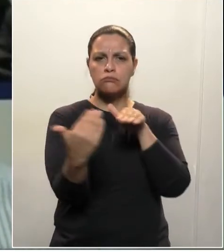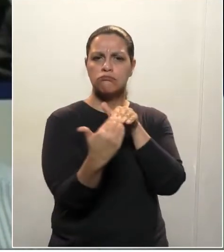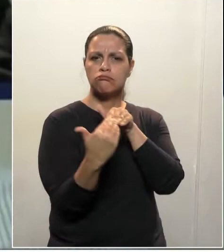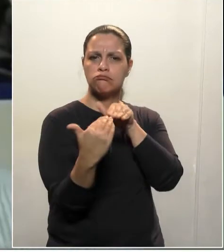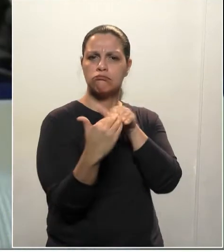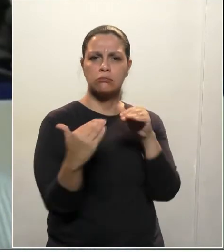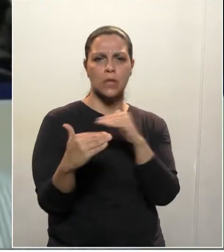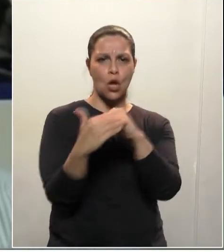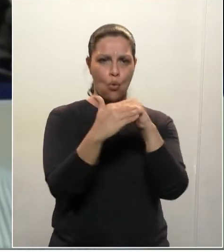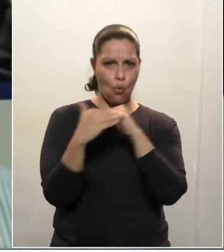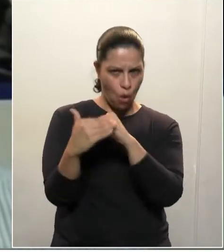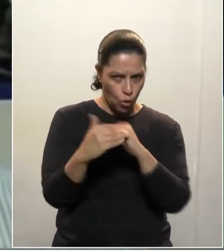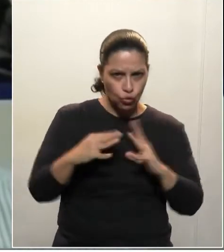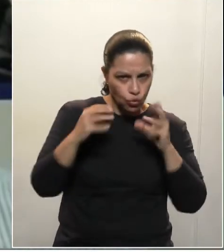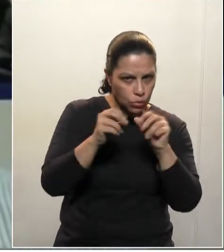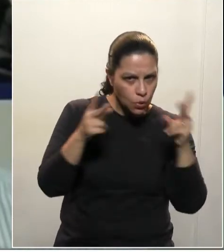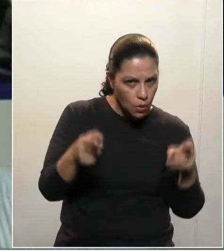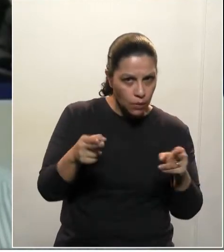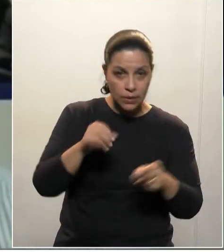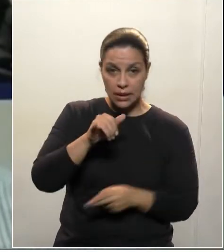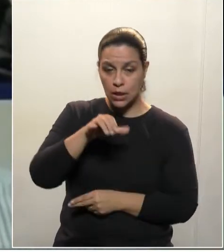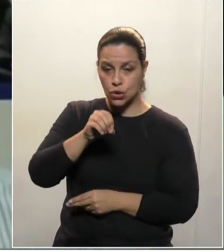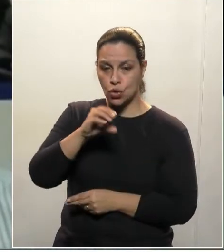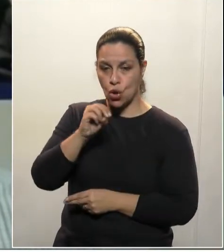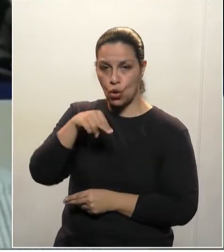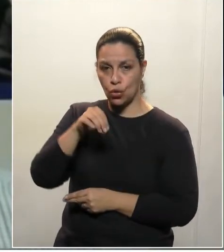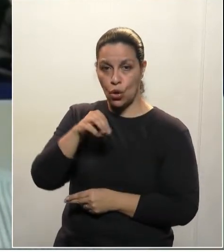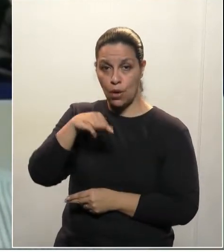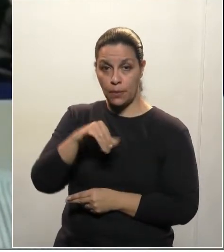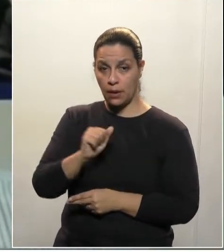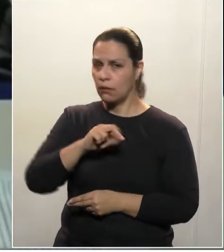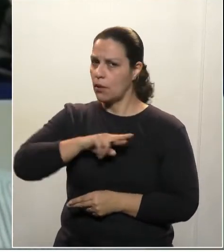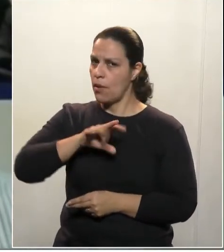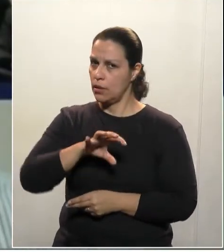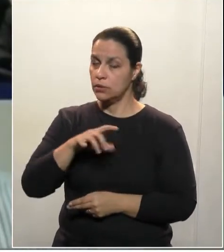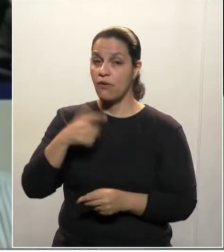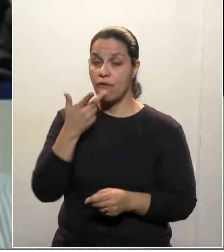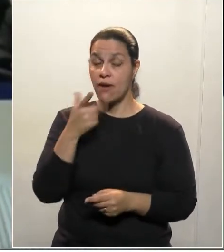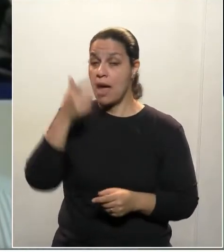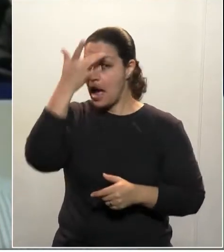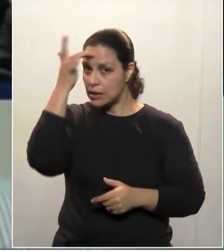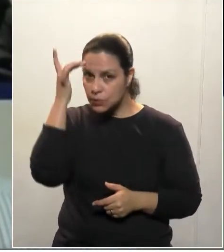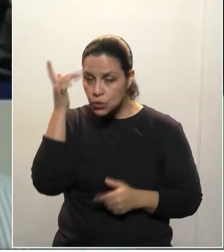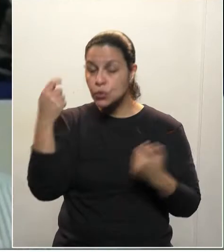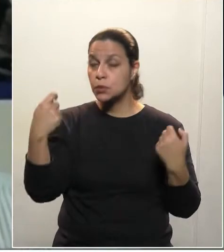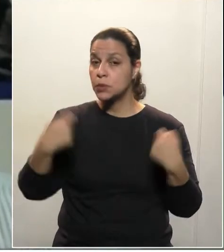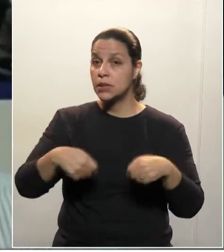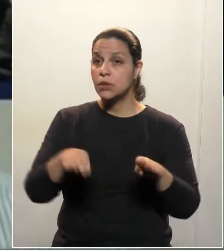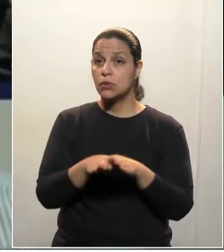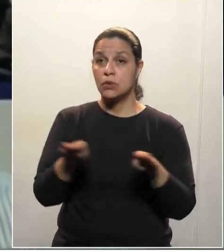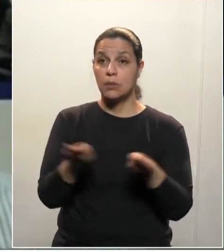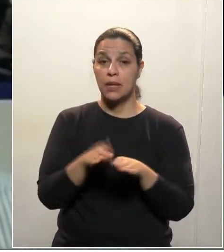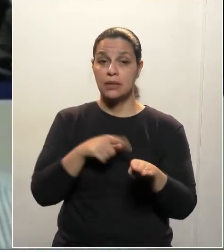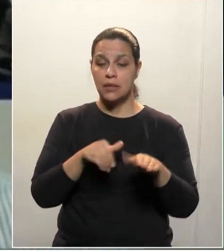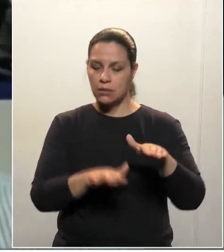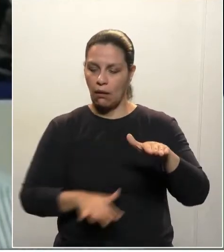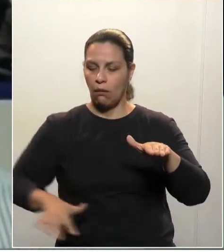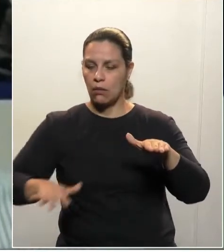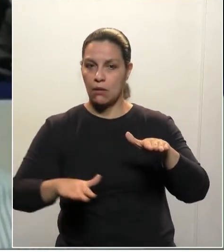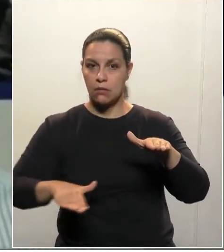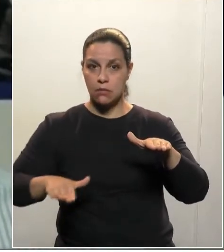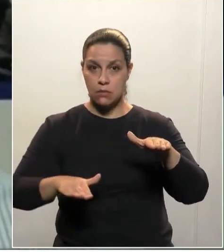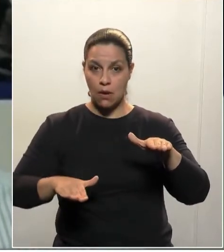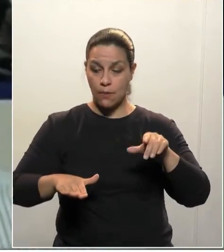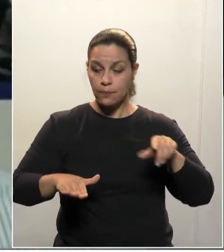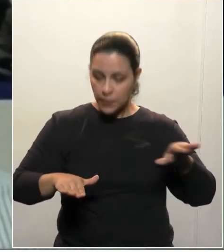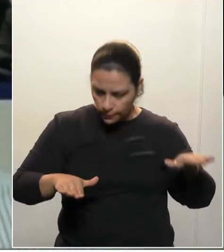sempre de maneira igual. O princípio da isonomia não diz isso, ele diz que as pessoas deverão ser tratadas, os desiguais, na exata